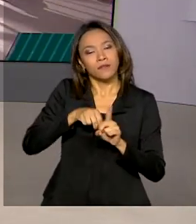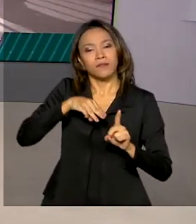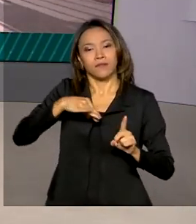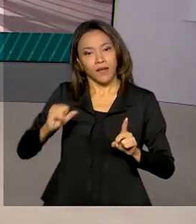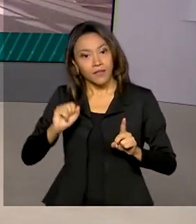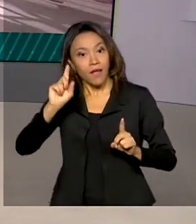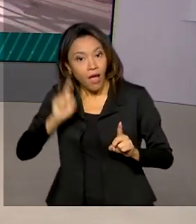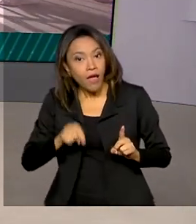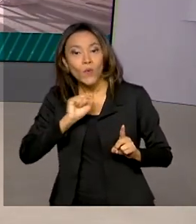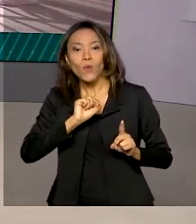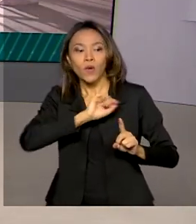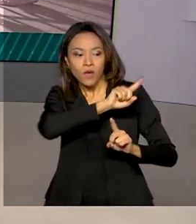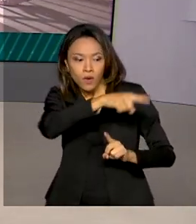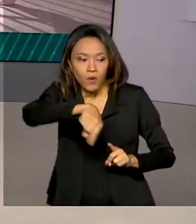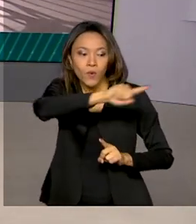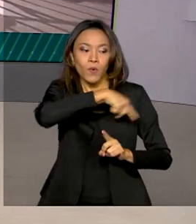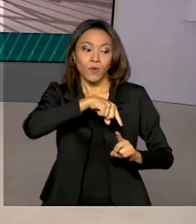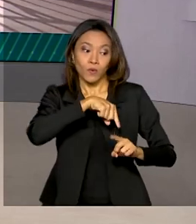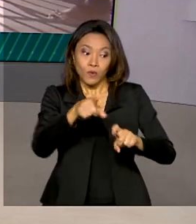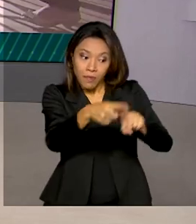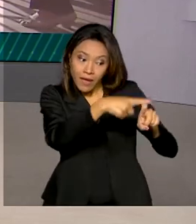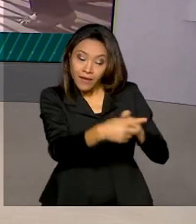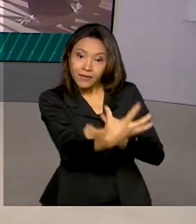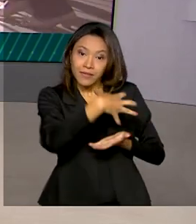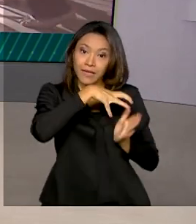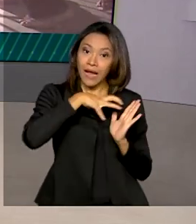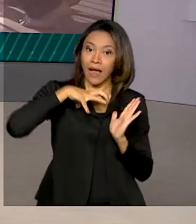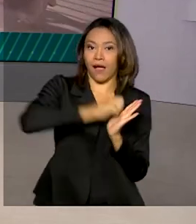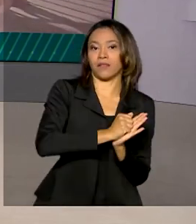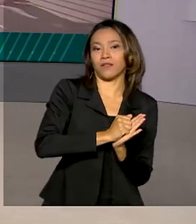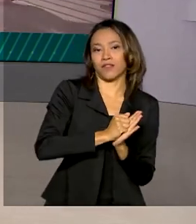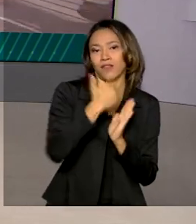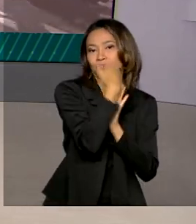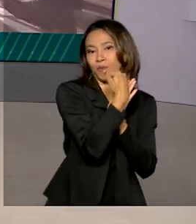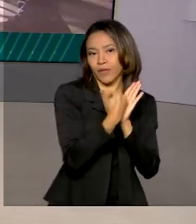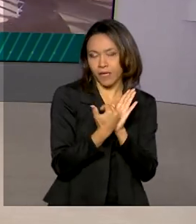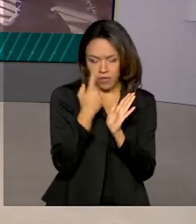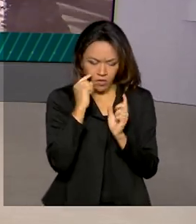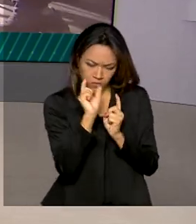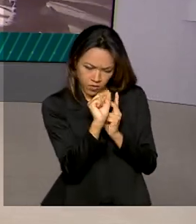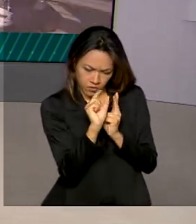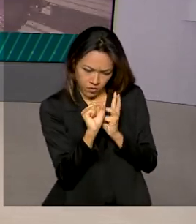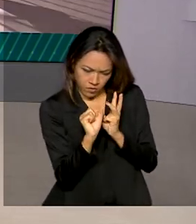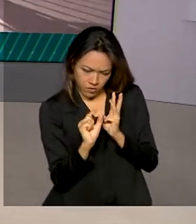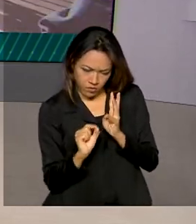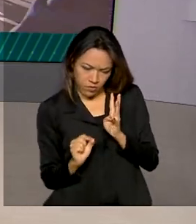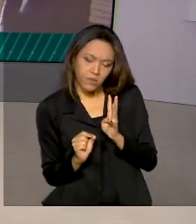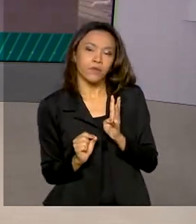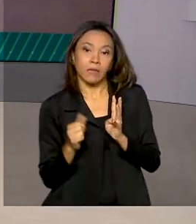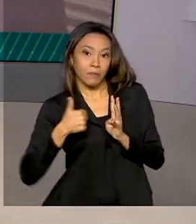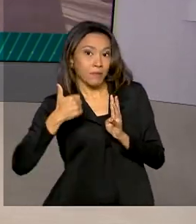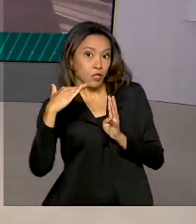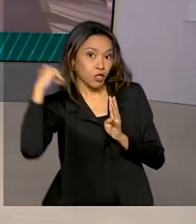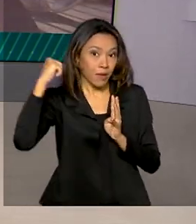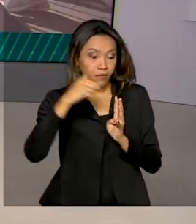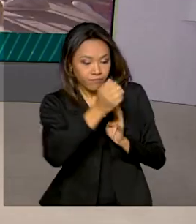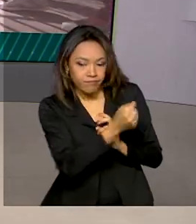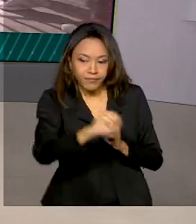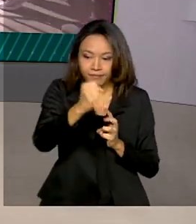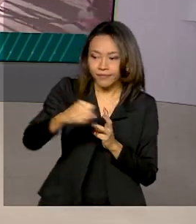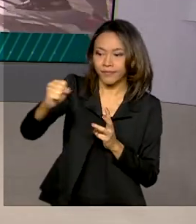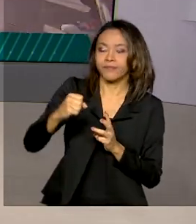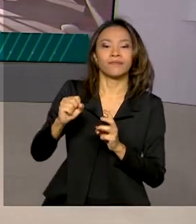será a vez dos médicos se cadastrarem no programa. A previsão é de que os selecionados na primeira chamada já comecem a trabalhar no